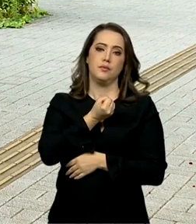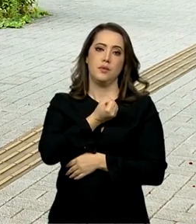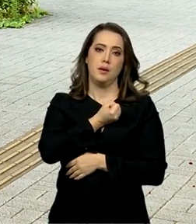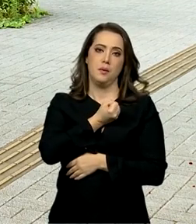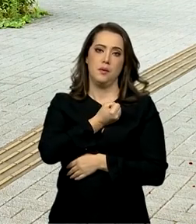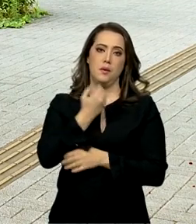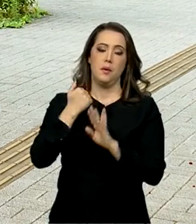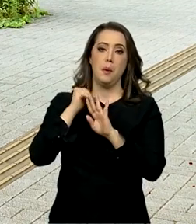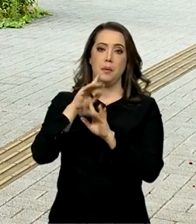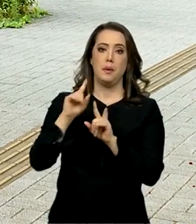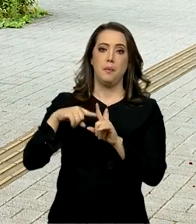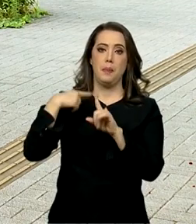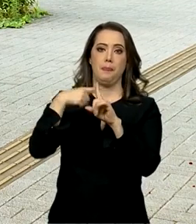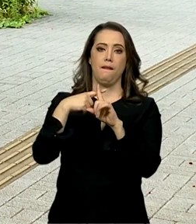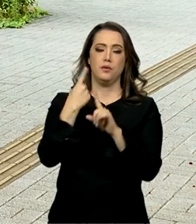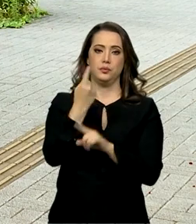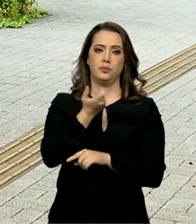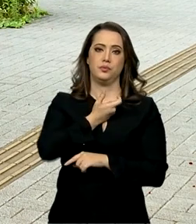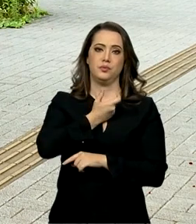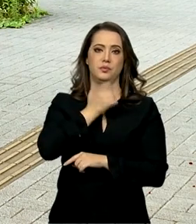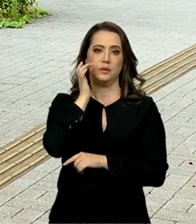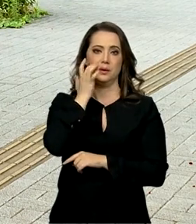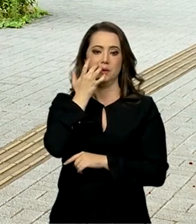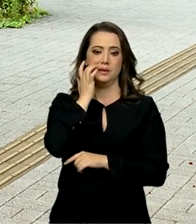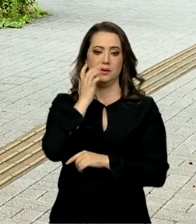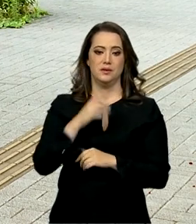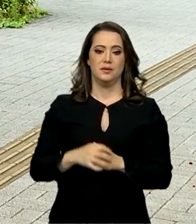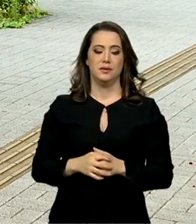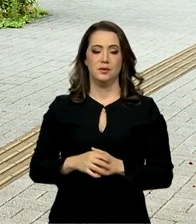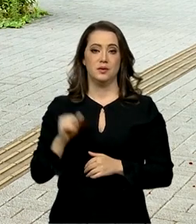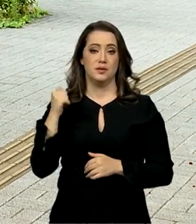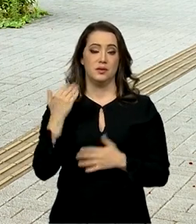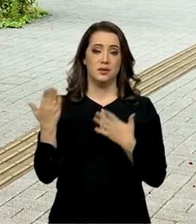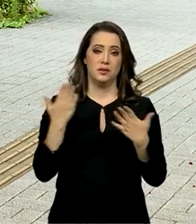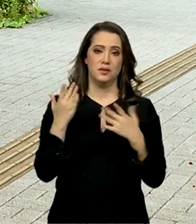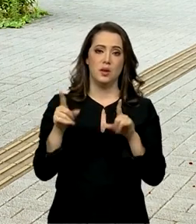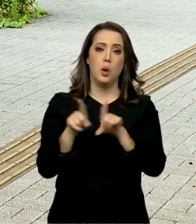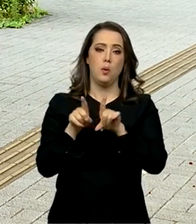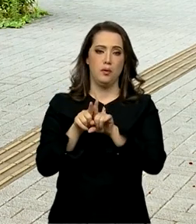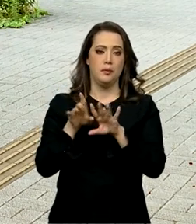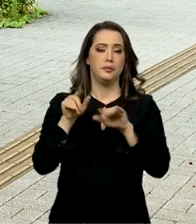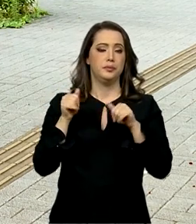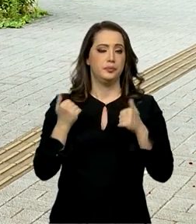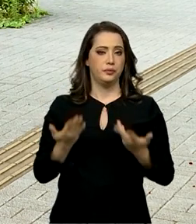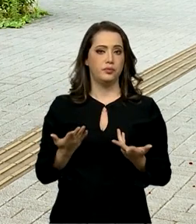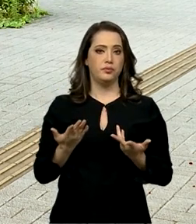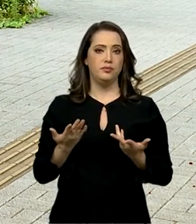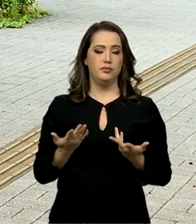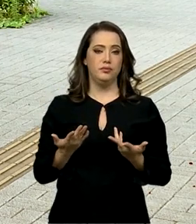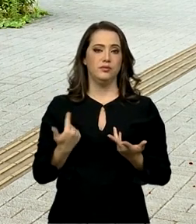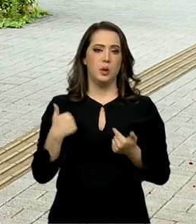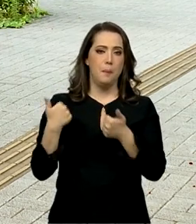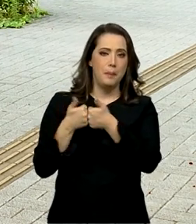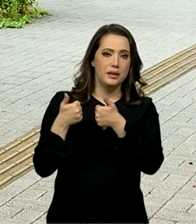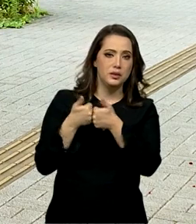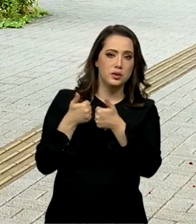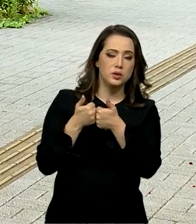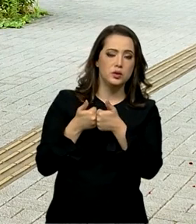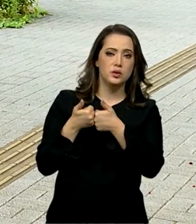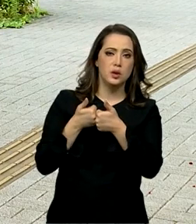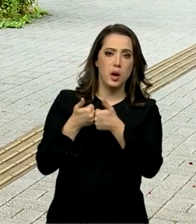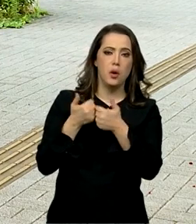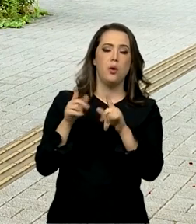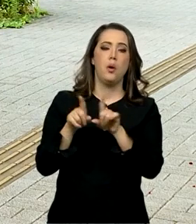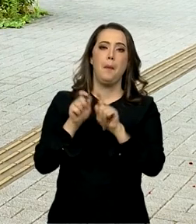Perdão, tem mais uma medalha de ouro do que o Brasil e também, enfim, está ali pertinho. É